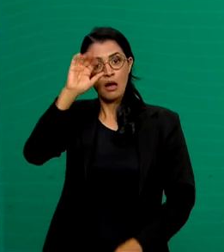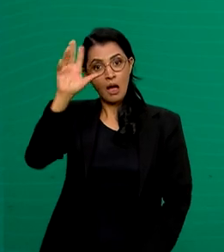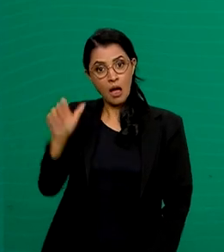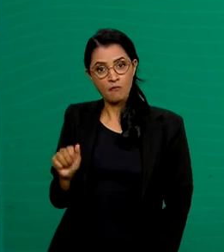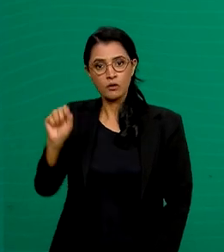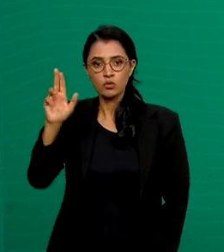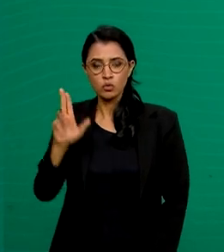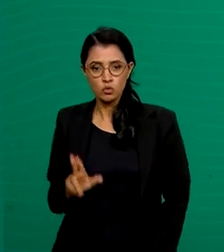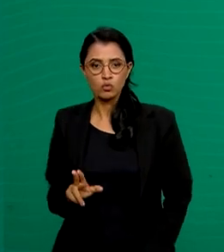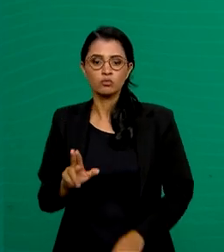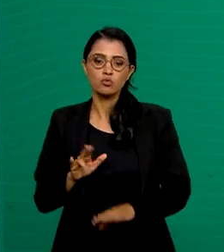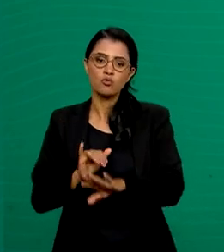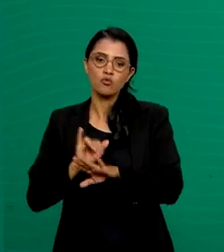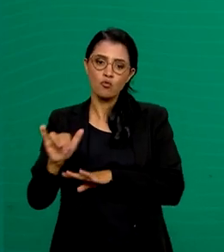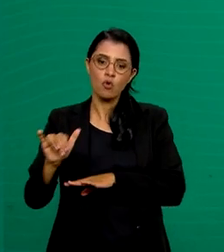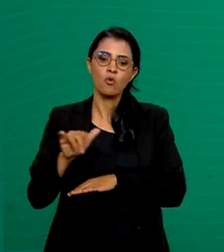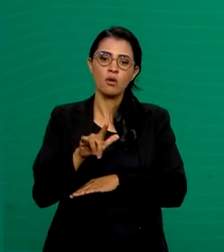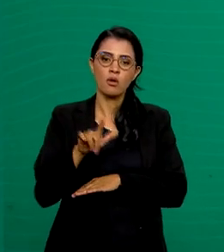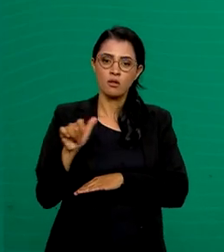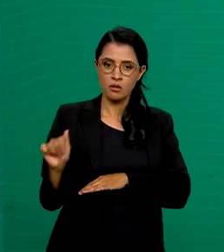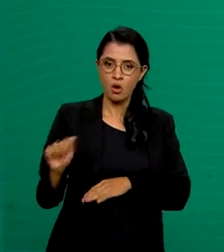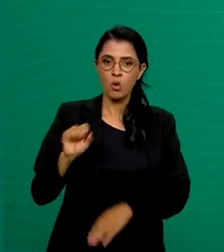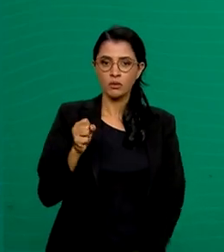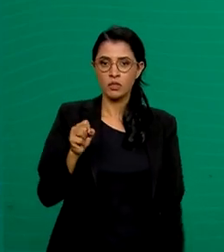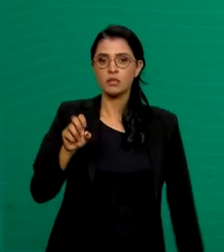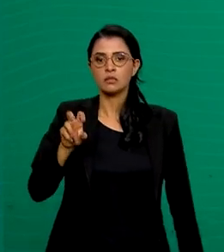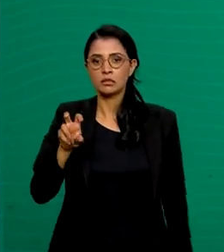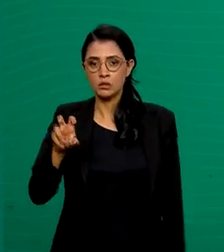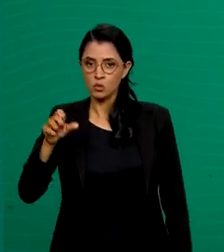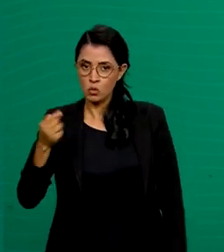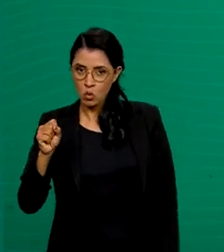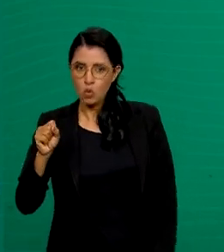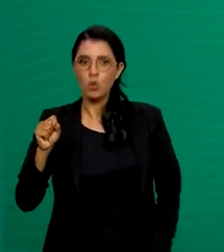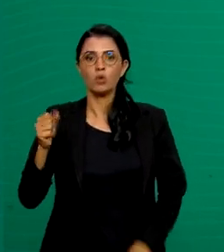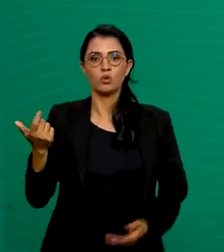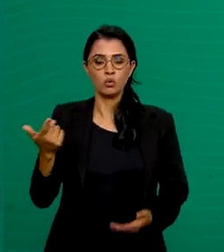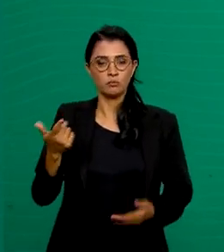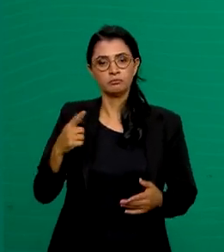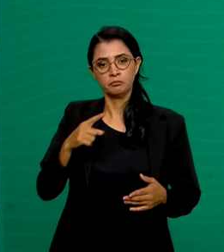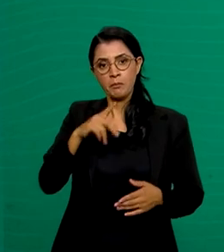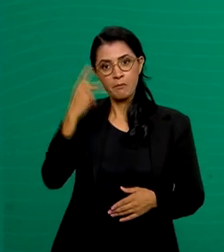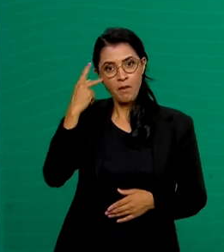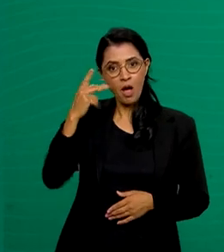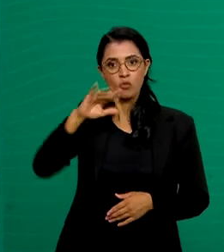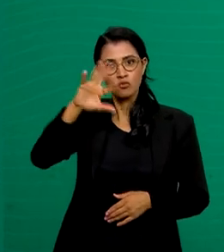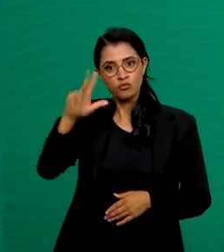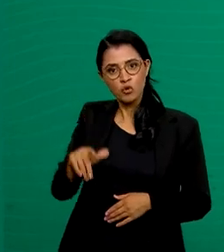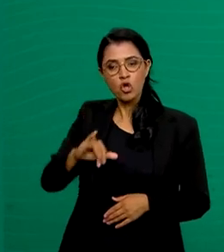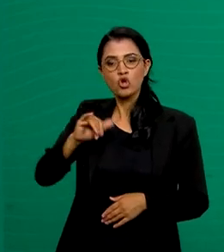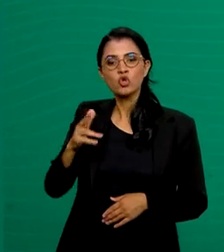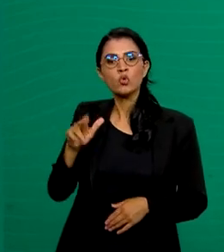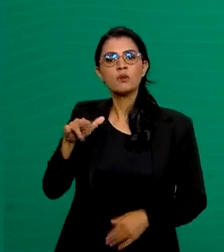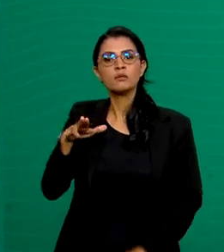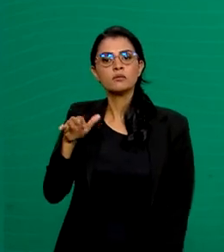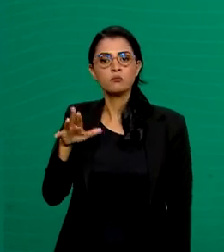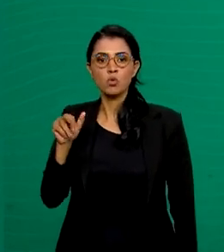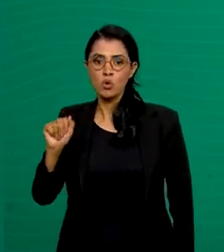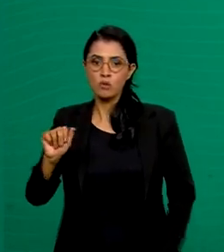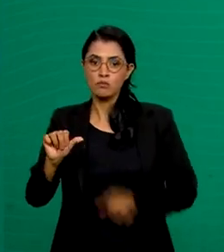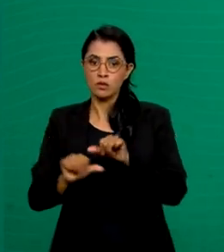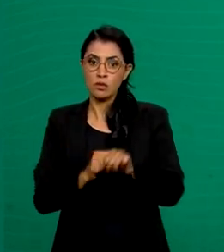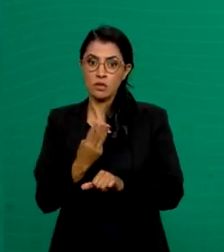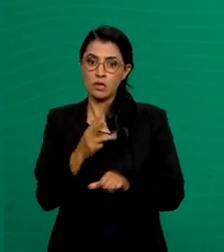O voo LA-8058 Guarulhos-Joanesburgo será operado três vezes por semana em